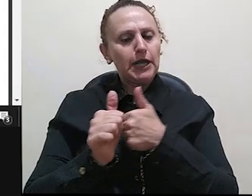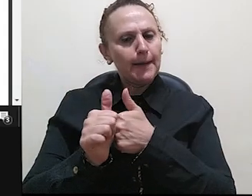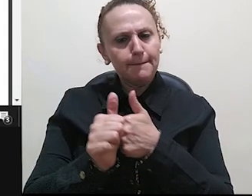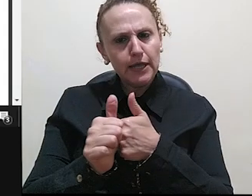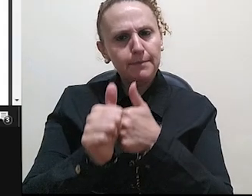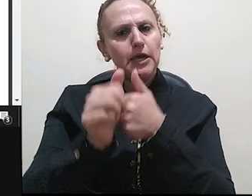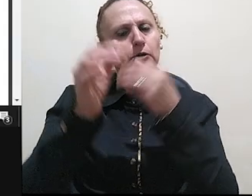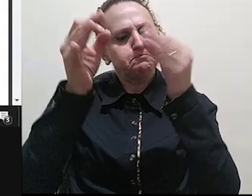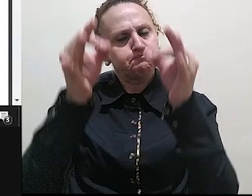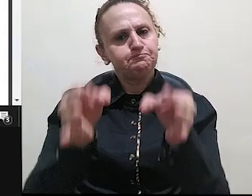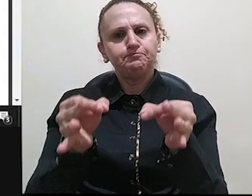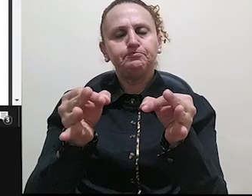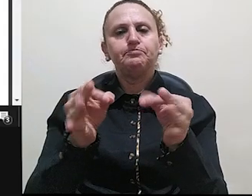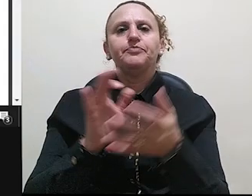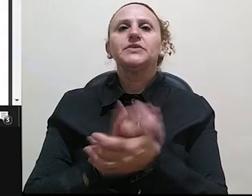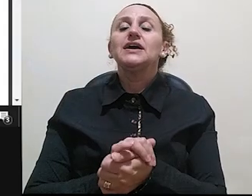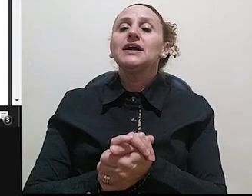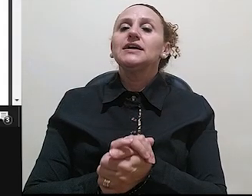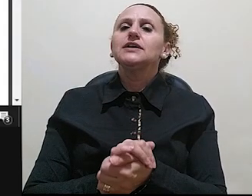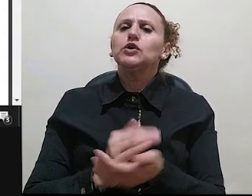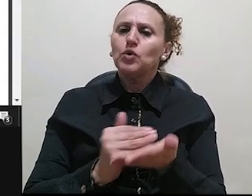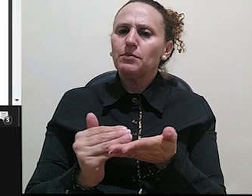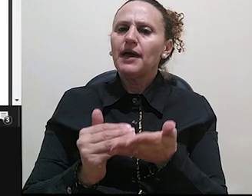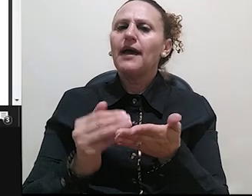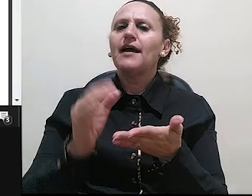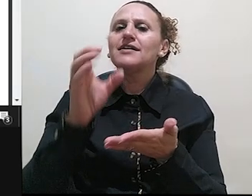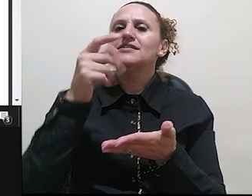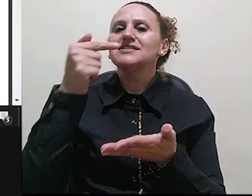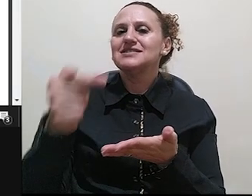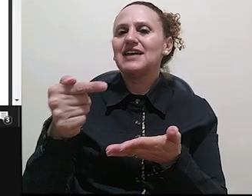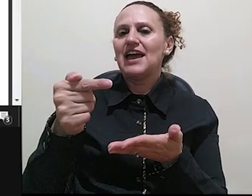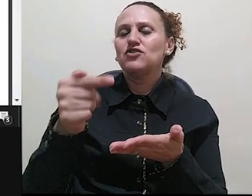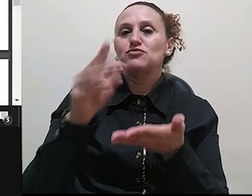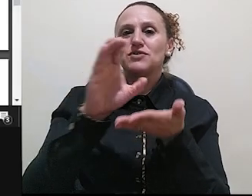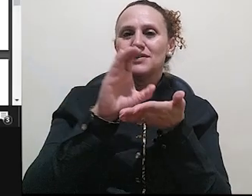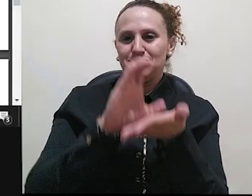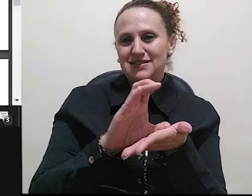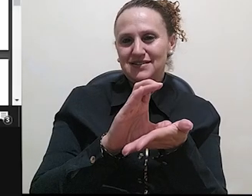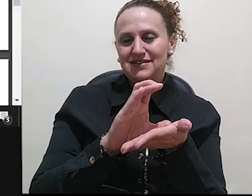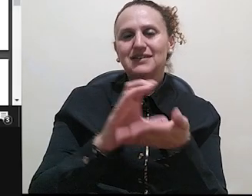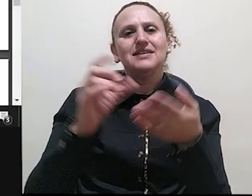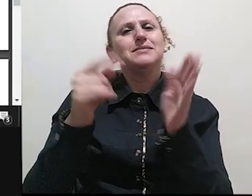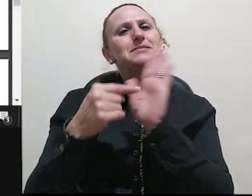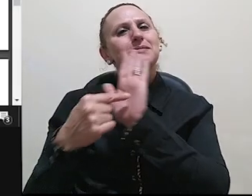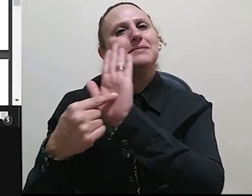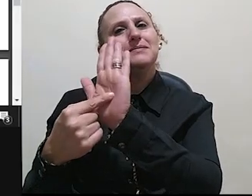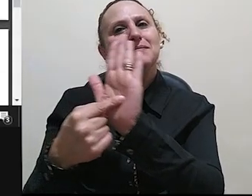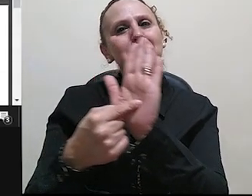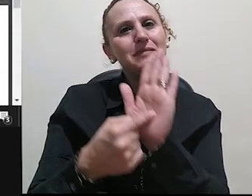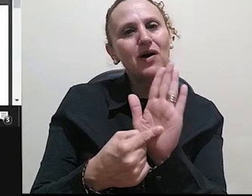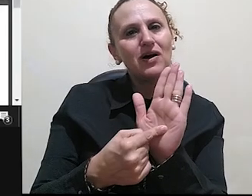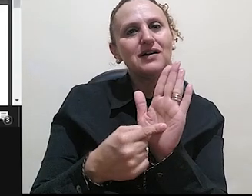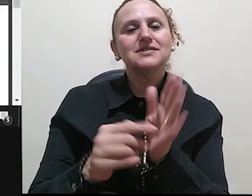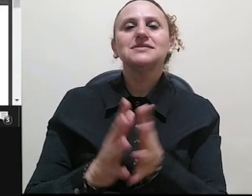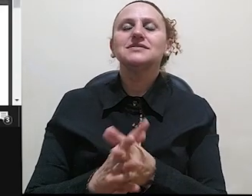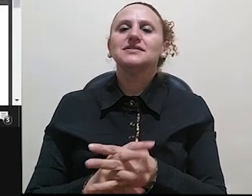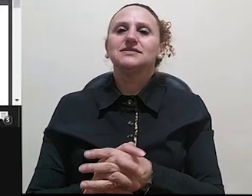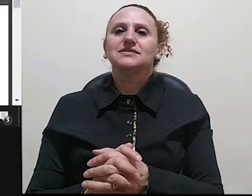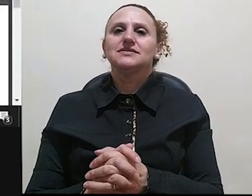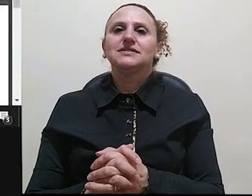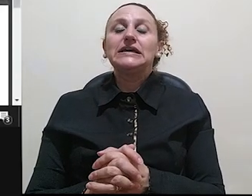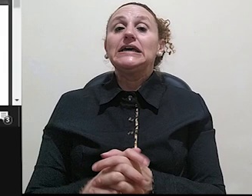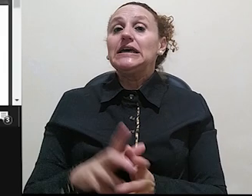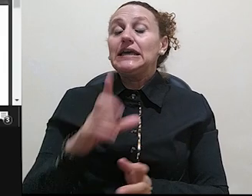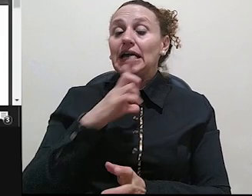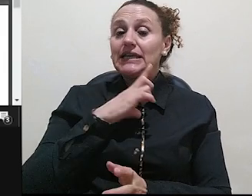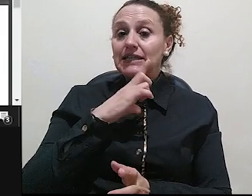capítulo. Esse capítulo é uma análise, ele descreve o capítulo, fala as sessões. Aí aqui aparece